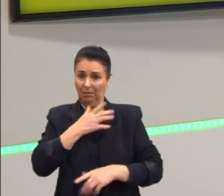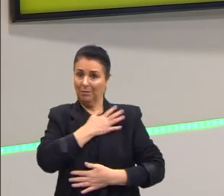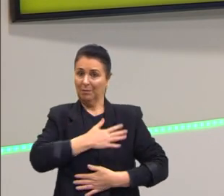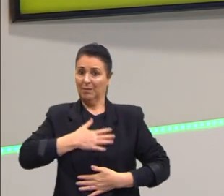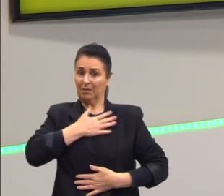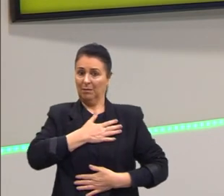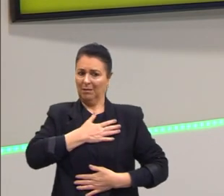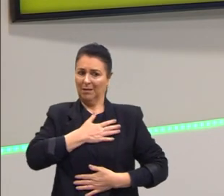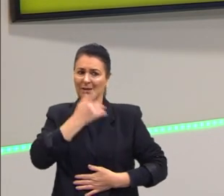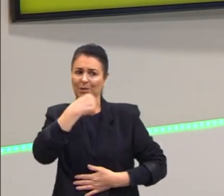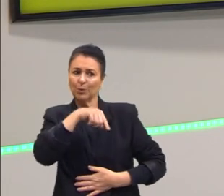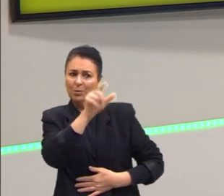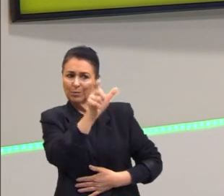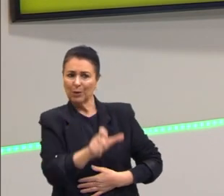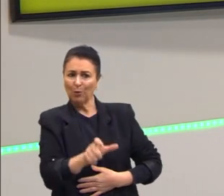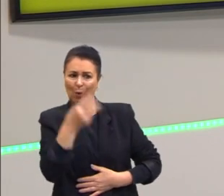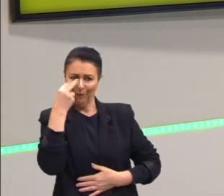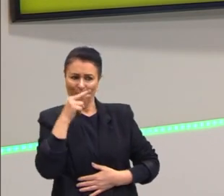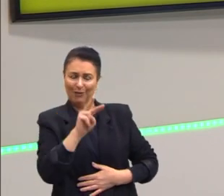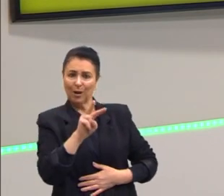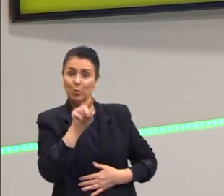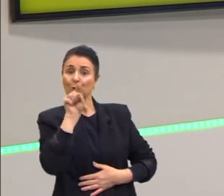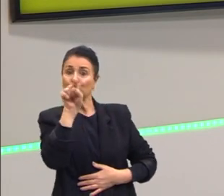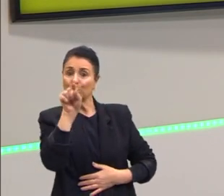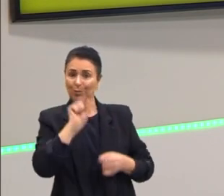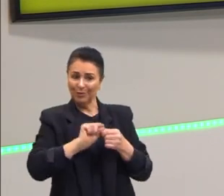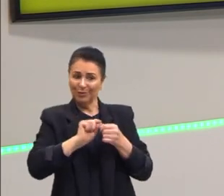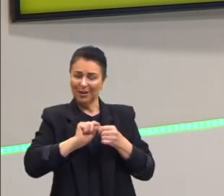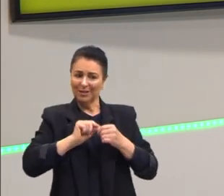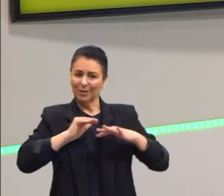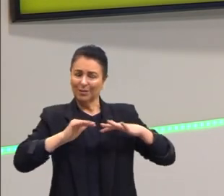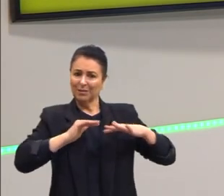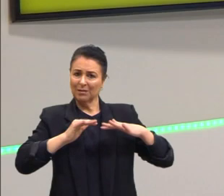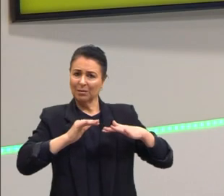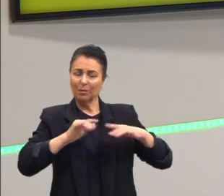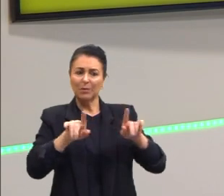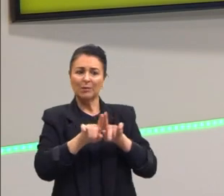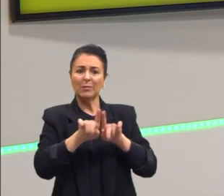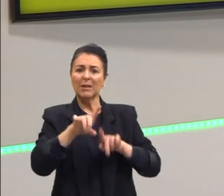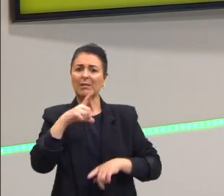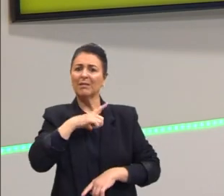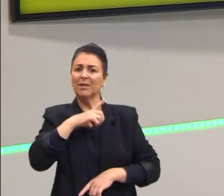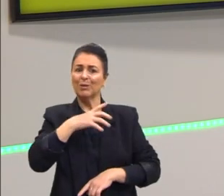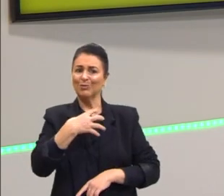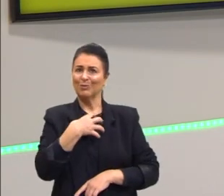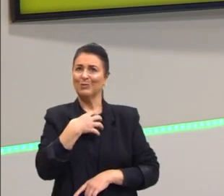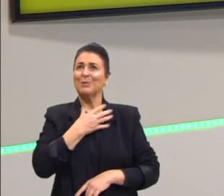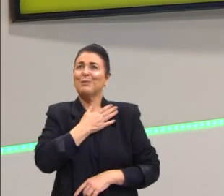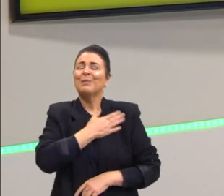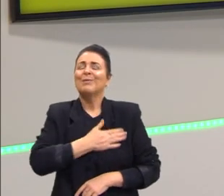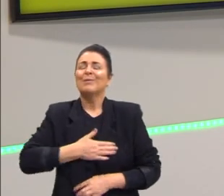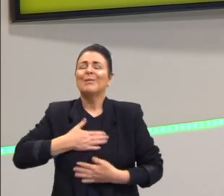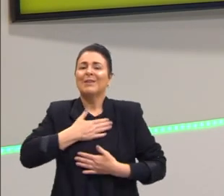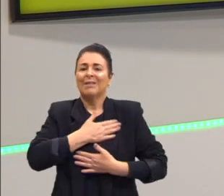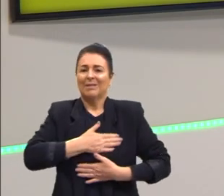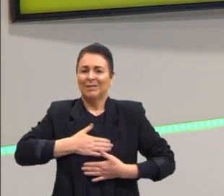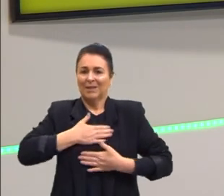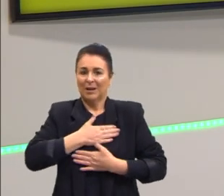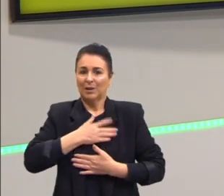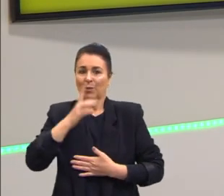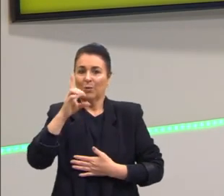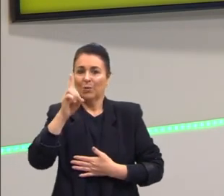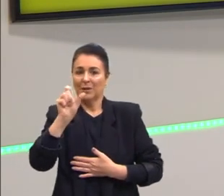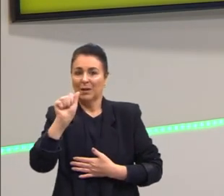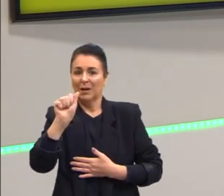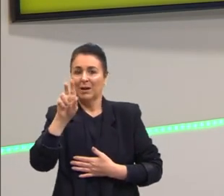outra pessoa ver, alguém ver você fazendo essa atitude, também há um sentimento de prazer. Então, o David Hume prega